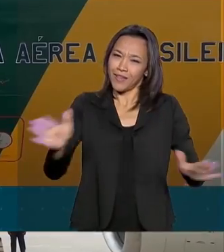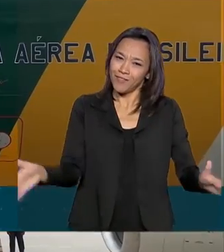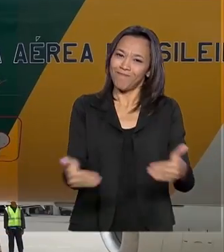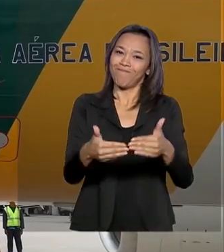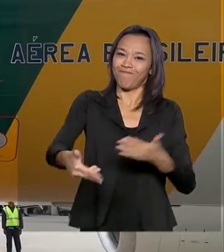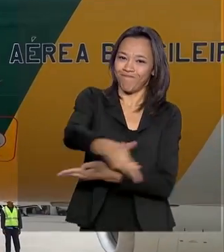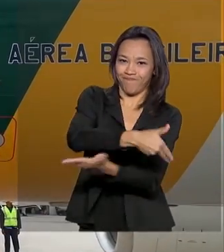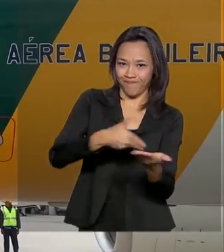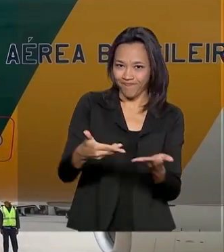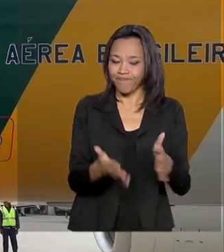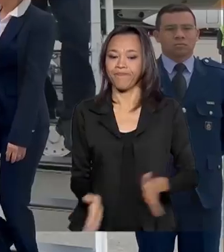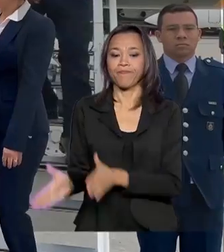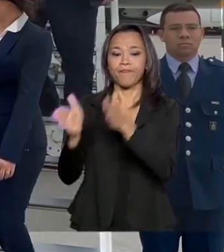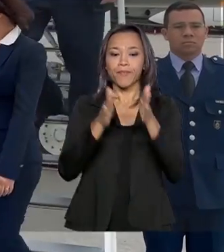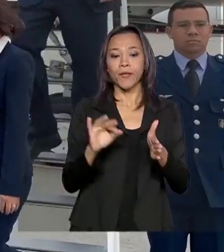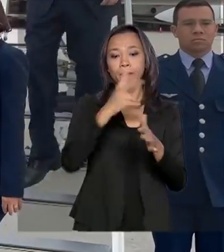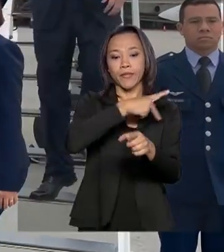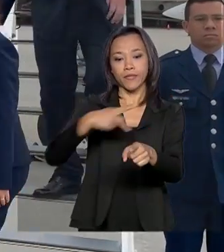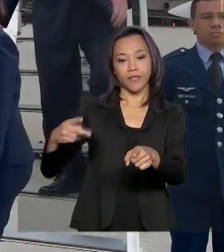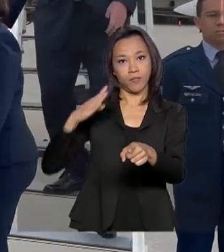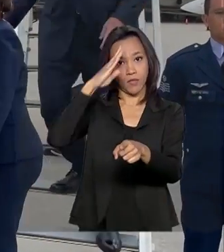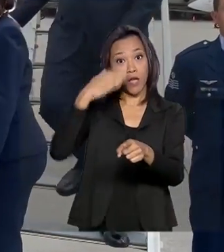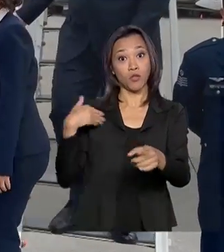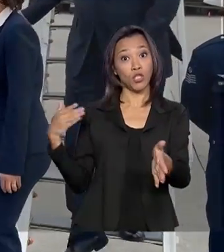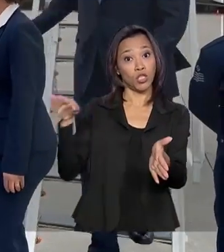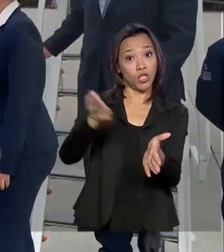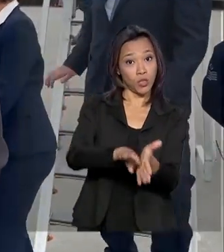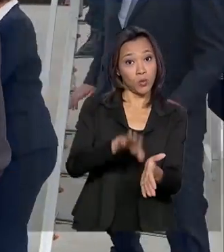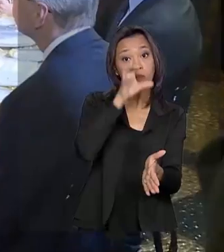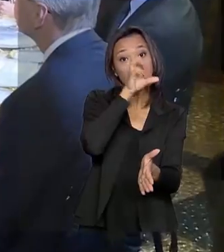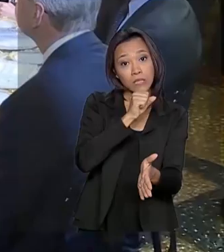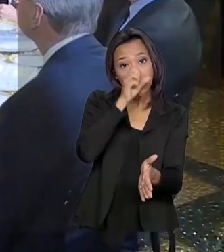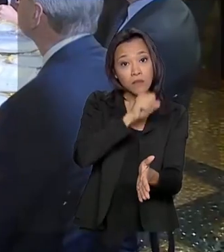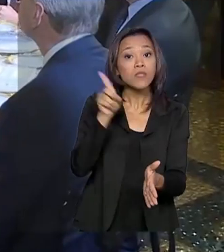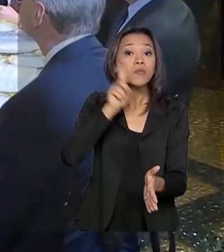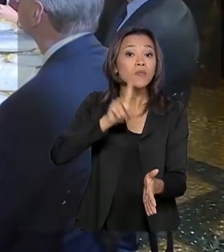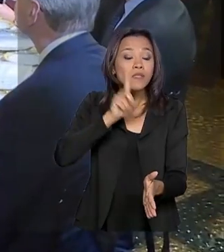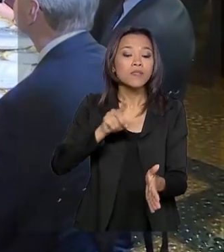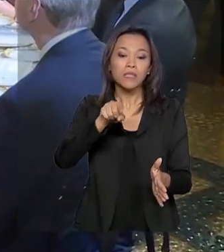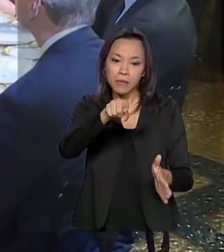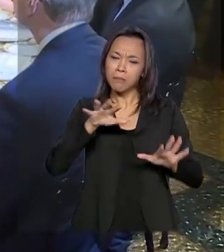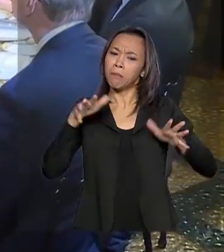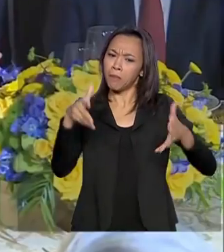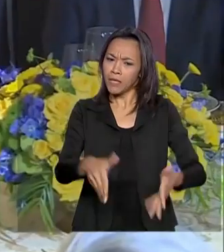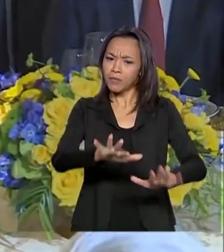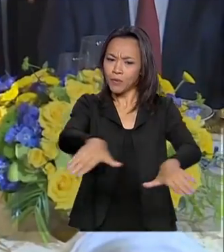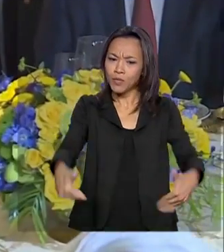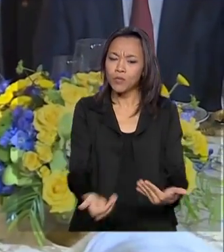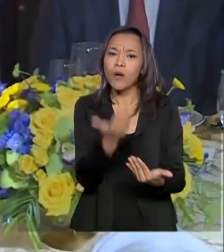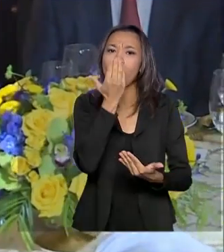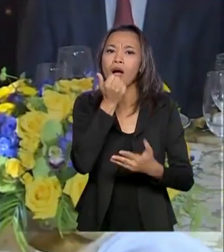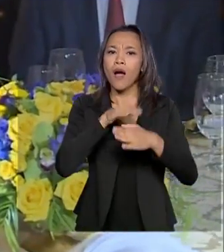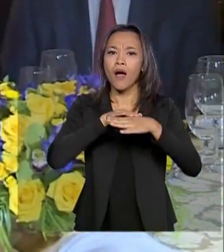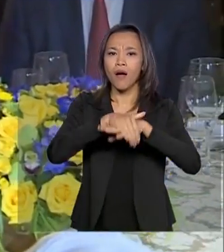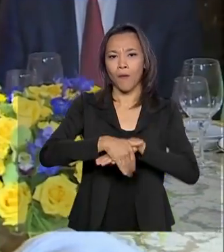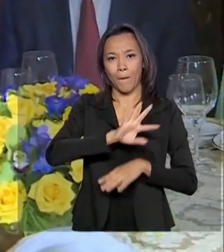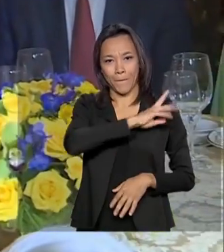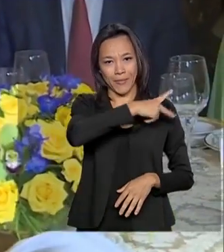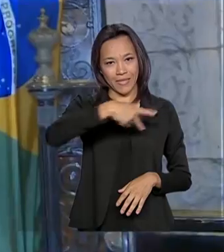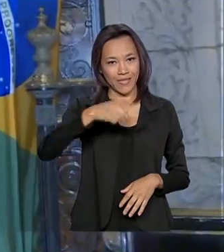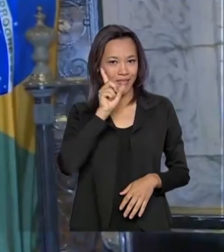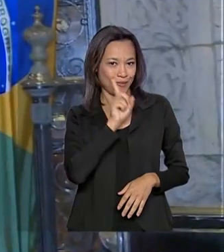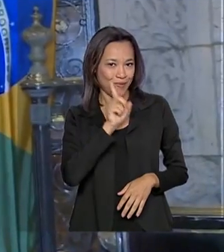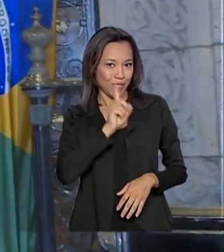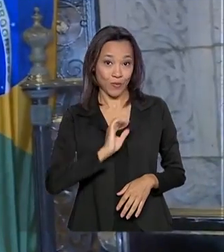O presidente Jair Bolsonaro chegou aos Estados Unidos no sábado e participou de um jantar com o presidente americano Donald Trump.